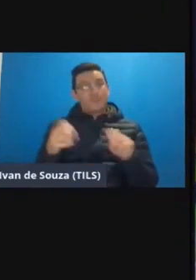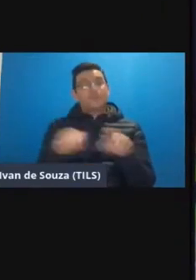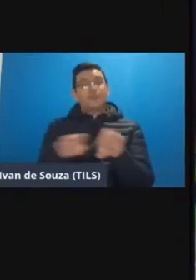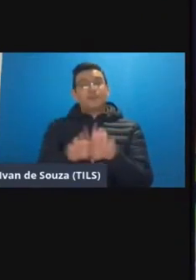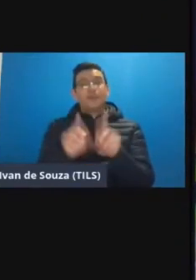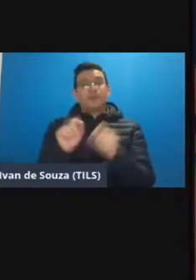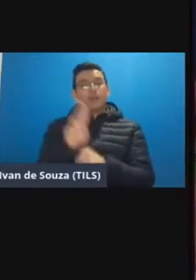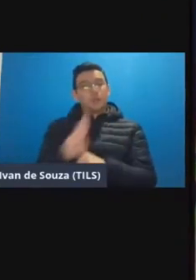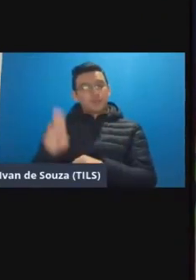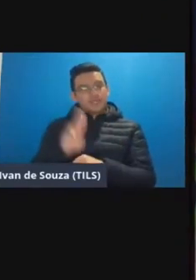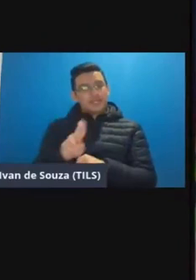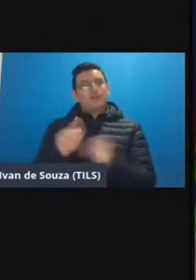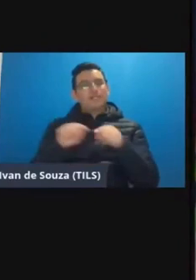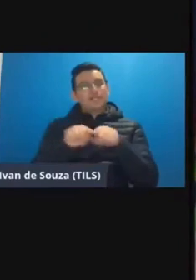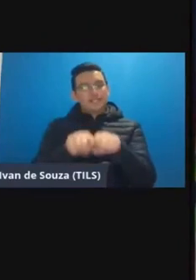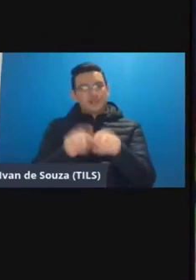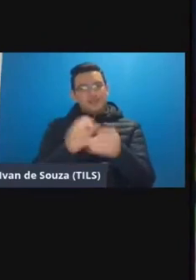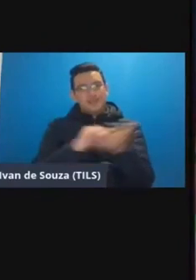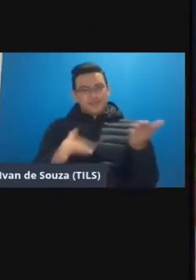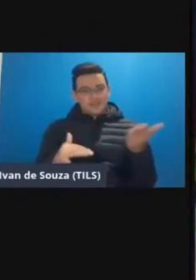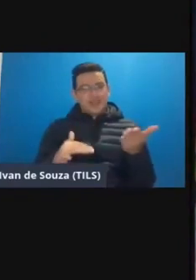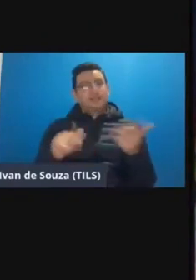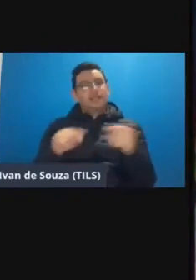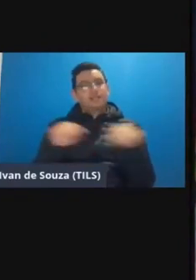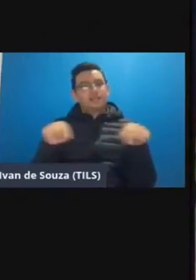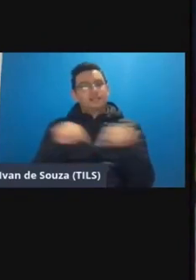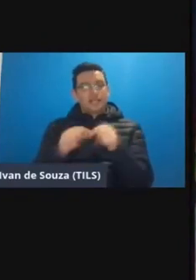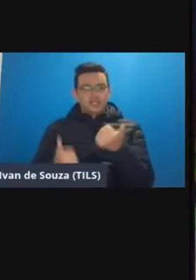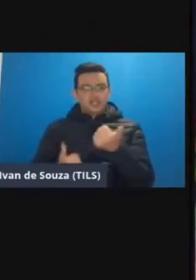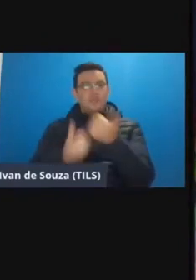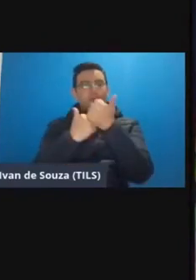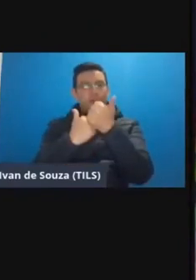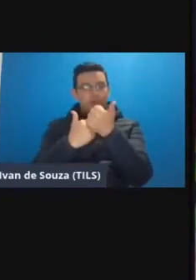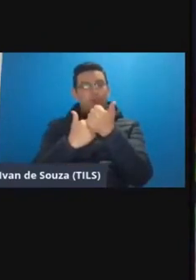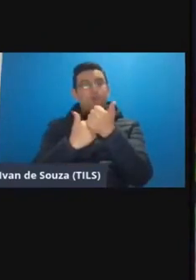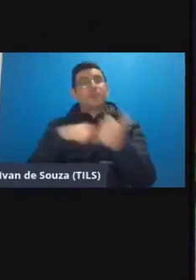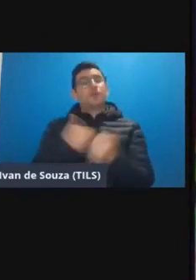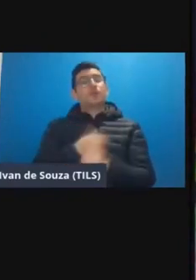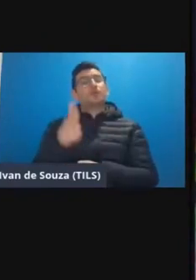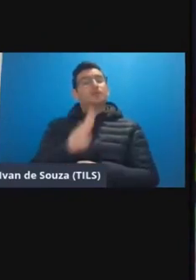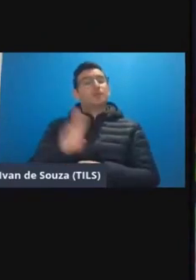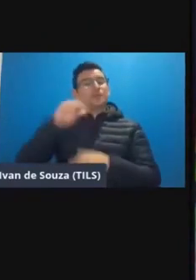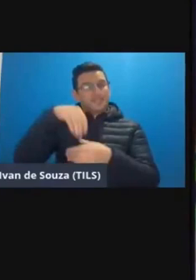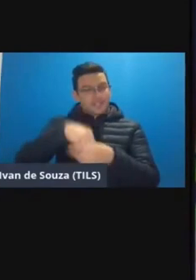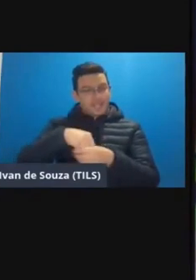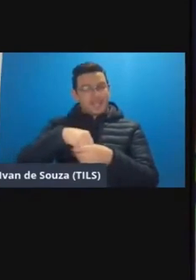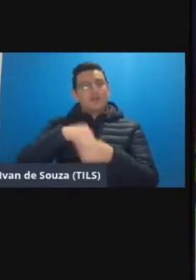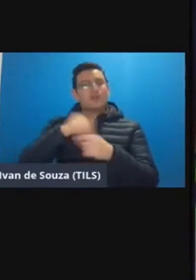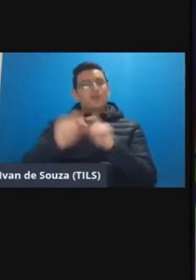usando atividades síncronas né foram as salas de apoio da ferramenta e a gente usou dentro dessas